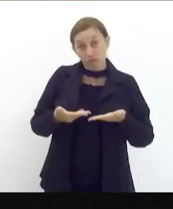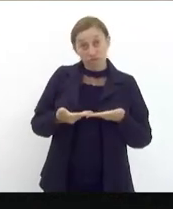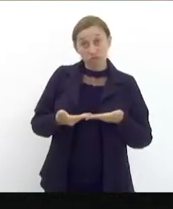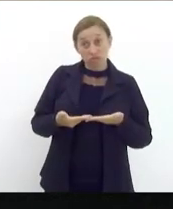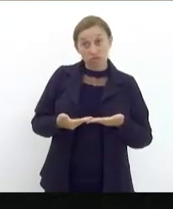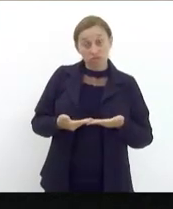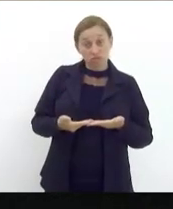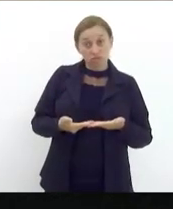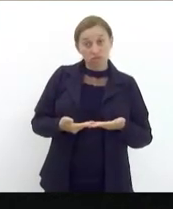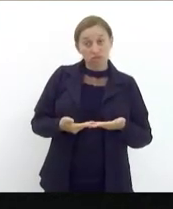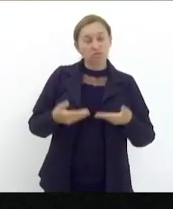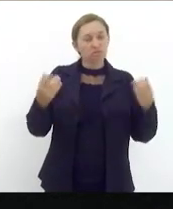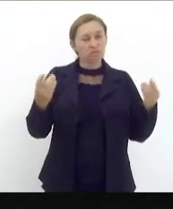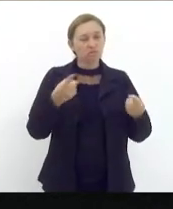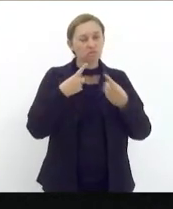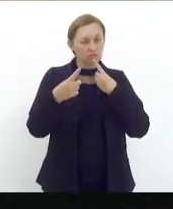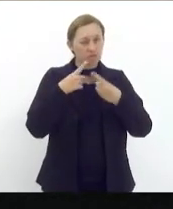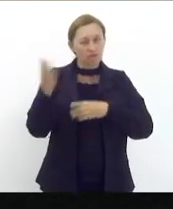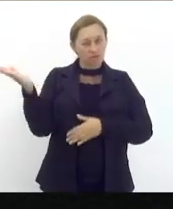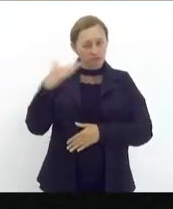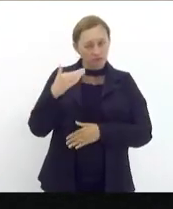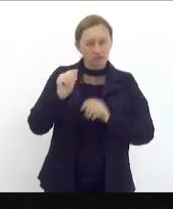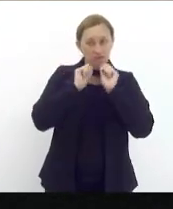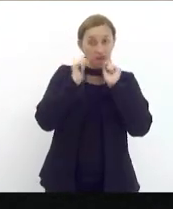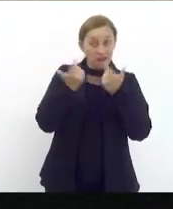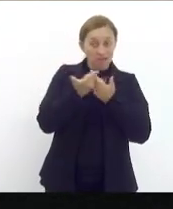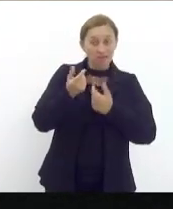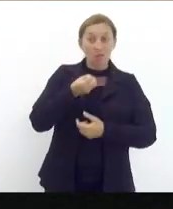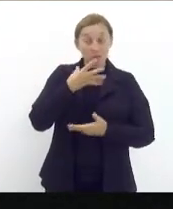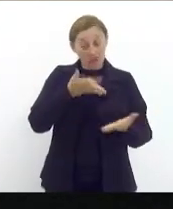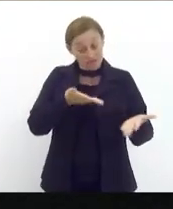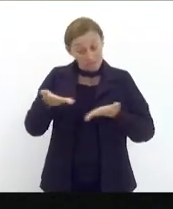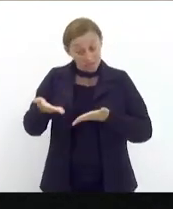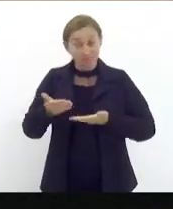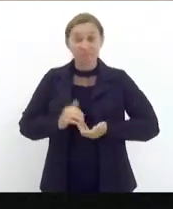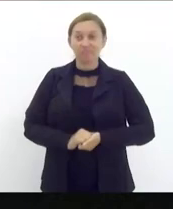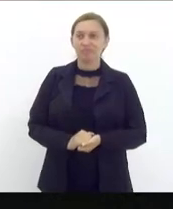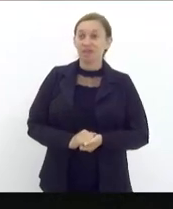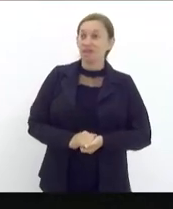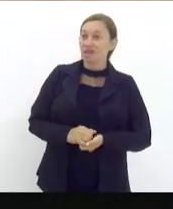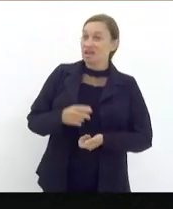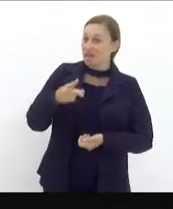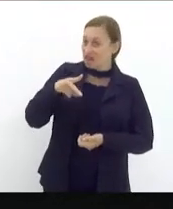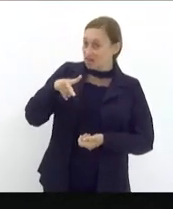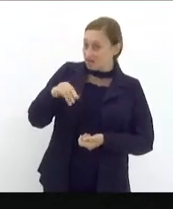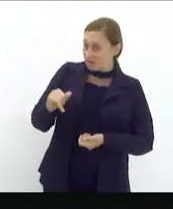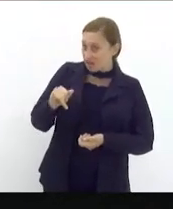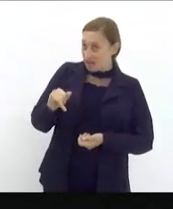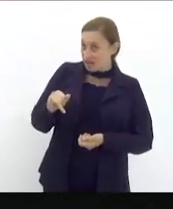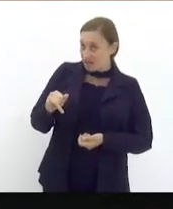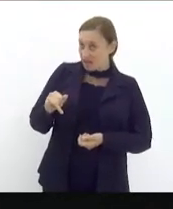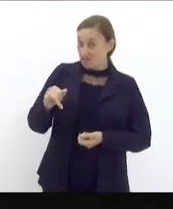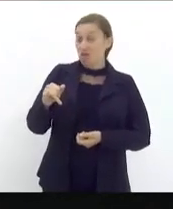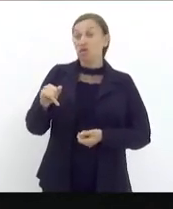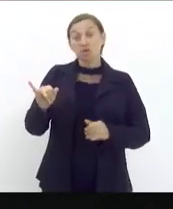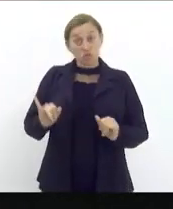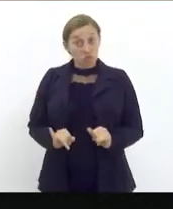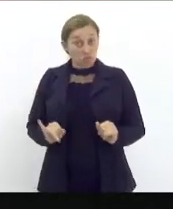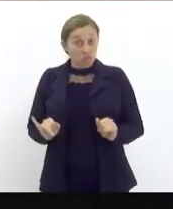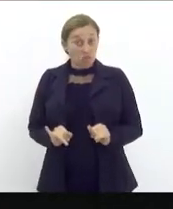está aceito o debate vem aqui na assembleia vai ser muito bem recebido e vai tomar uma surra de ideias como sempre tomam